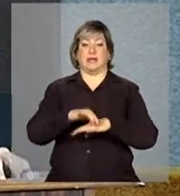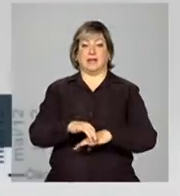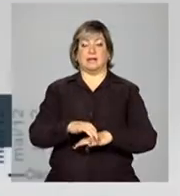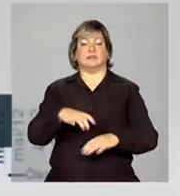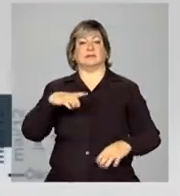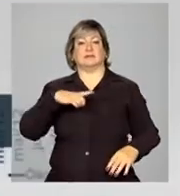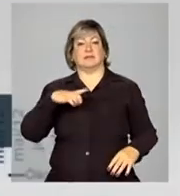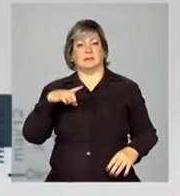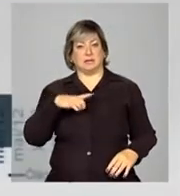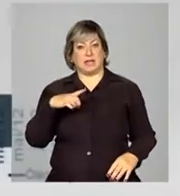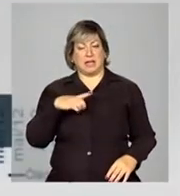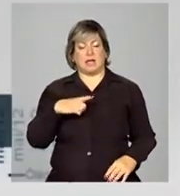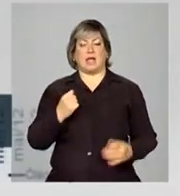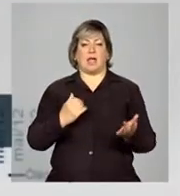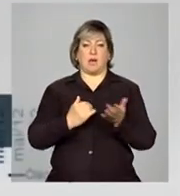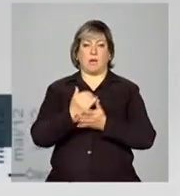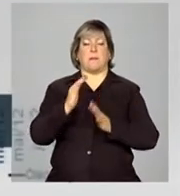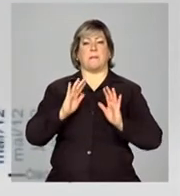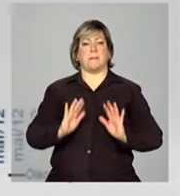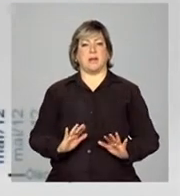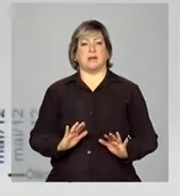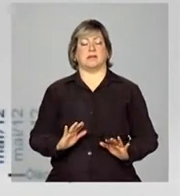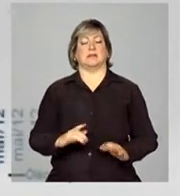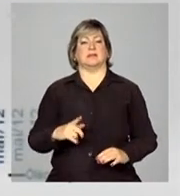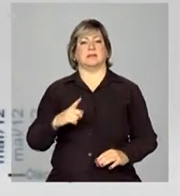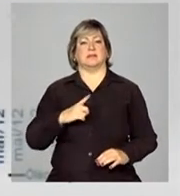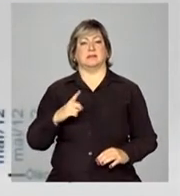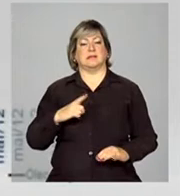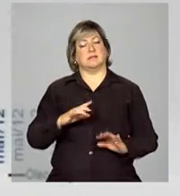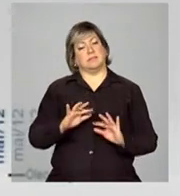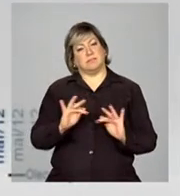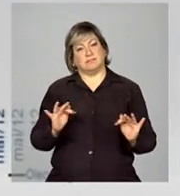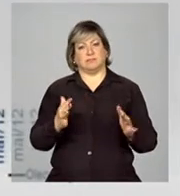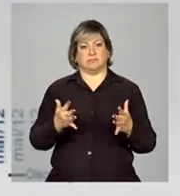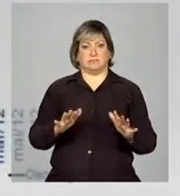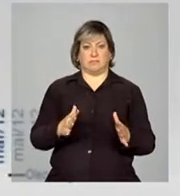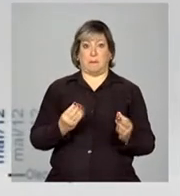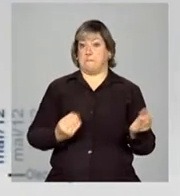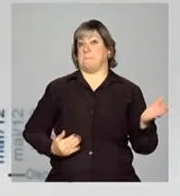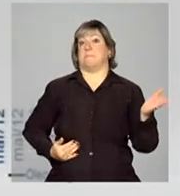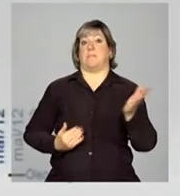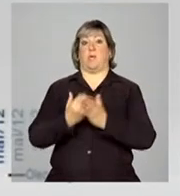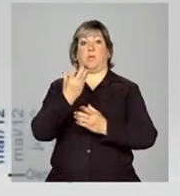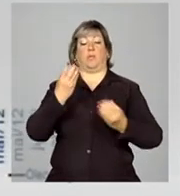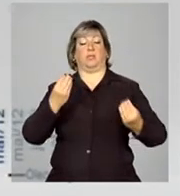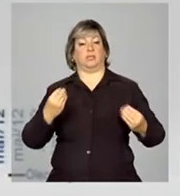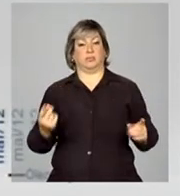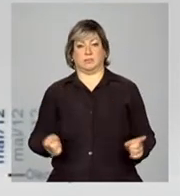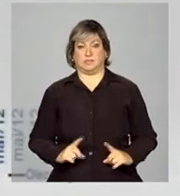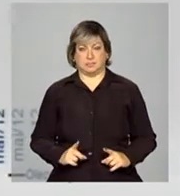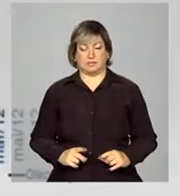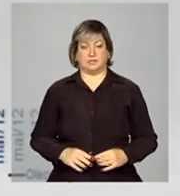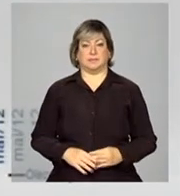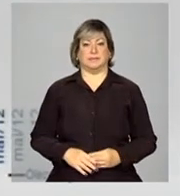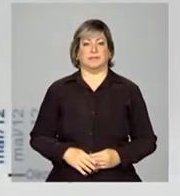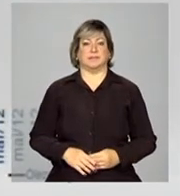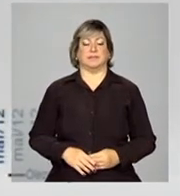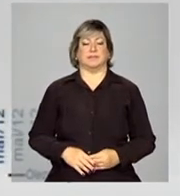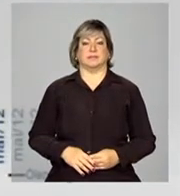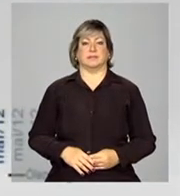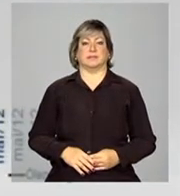um comportamento bem mais razoável, não tem sido motivo de pressão da inflação.